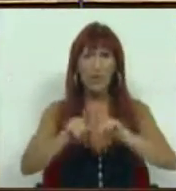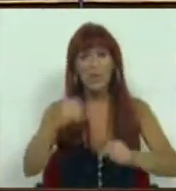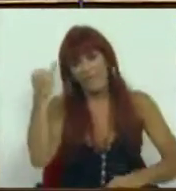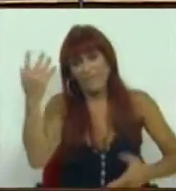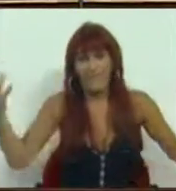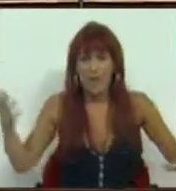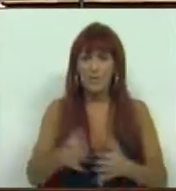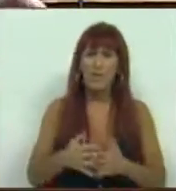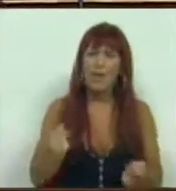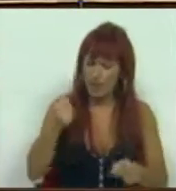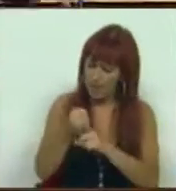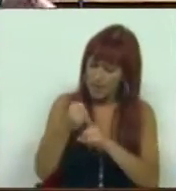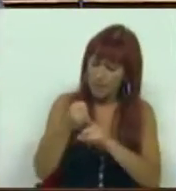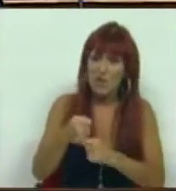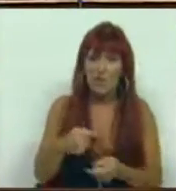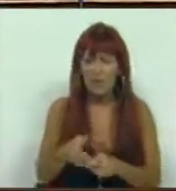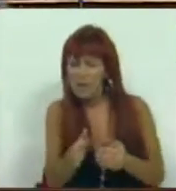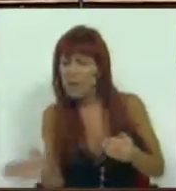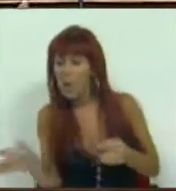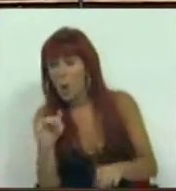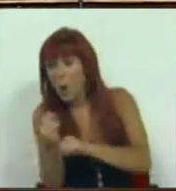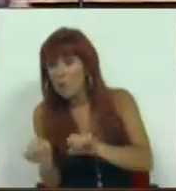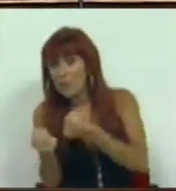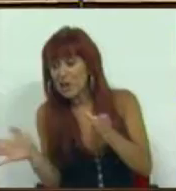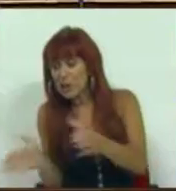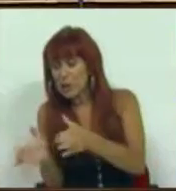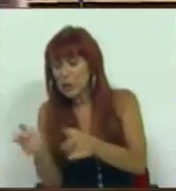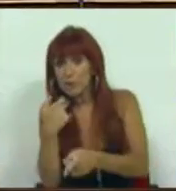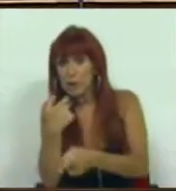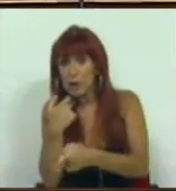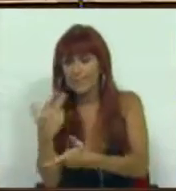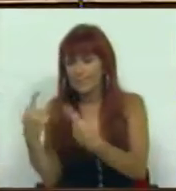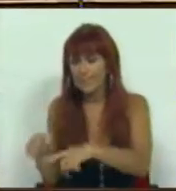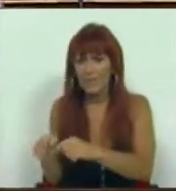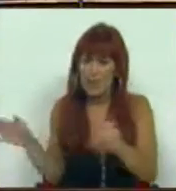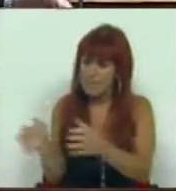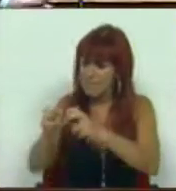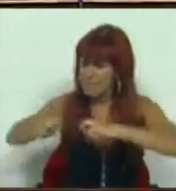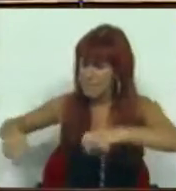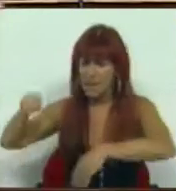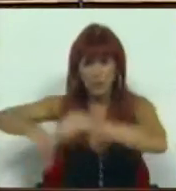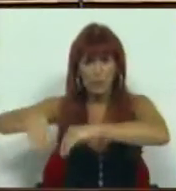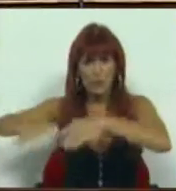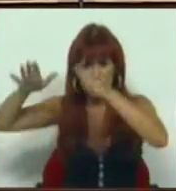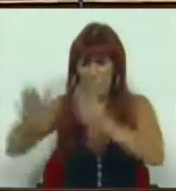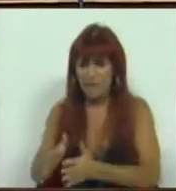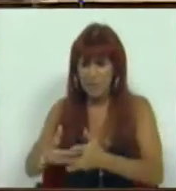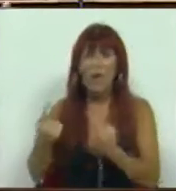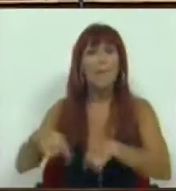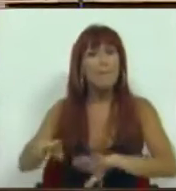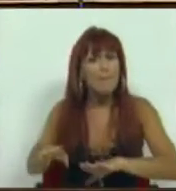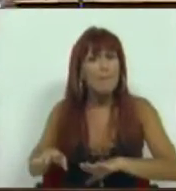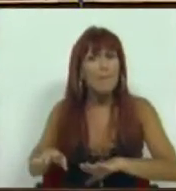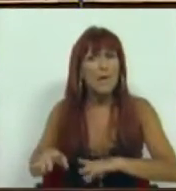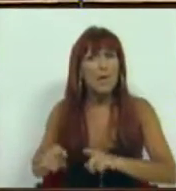artificial e atacando indiretamente os outros partidos, os partidos que têm menos votação, mas tirando